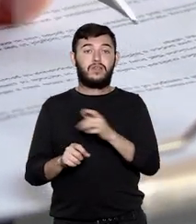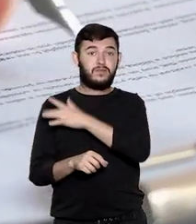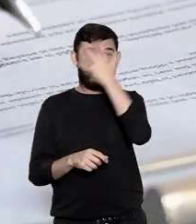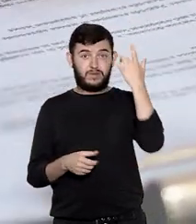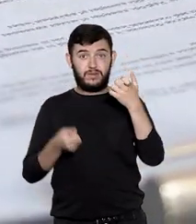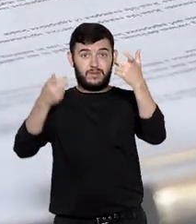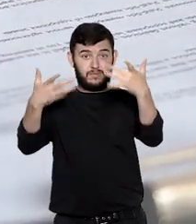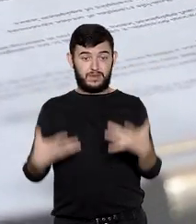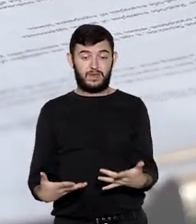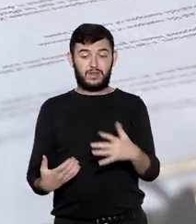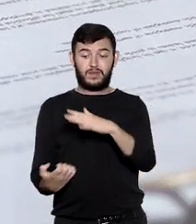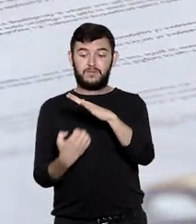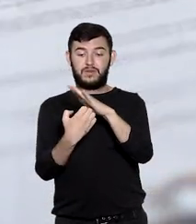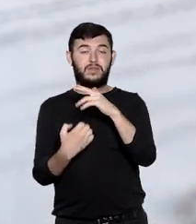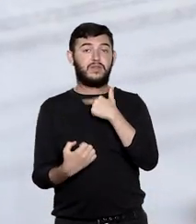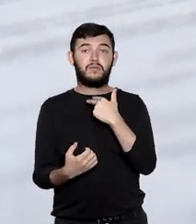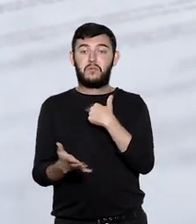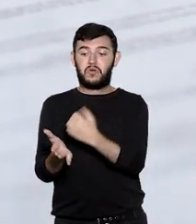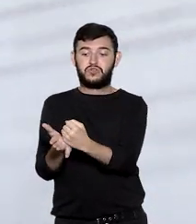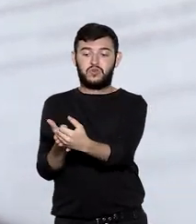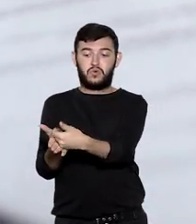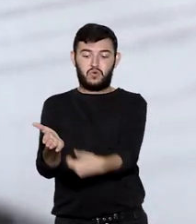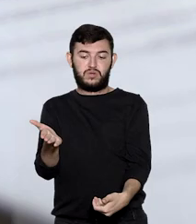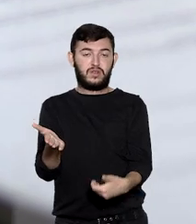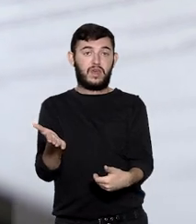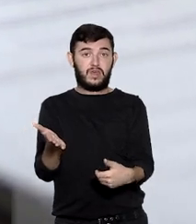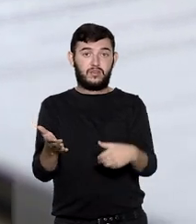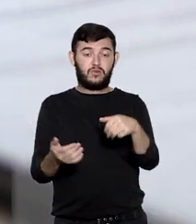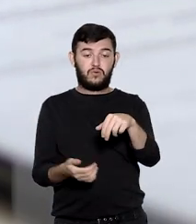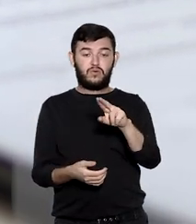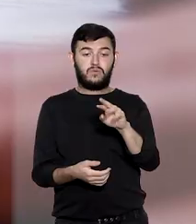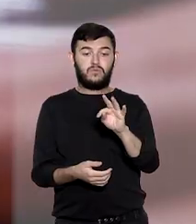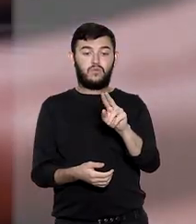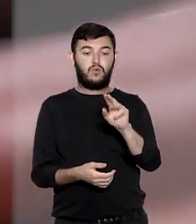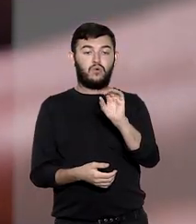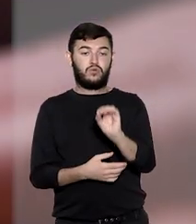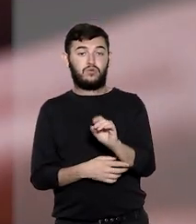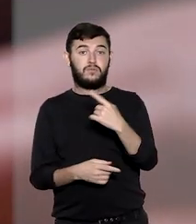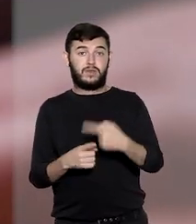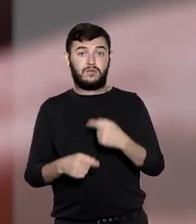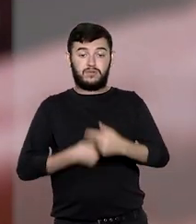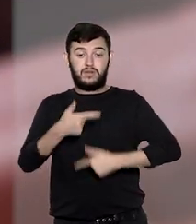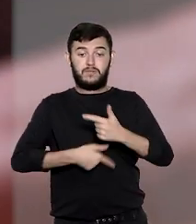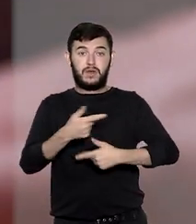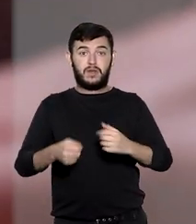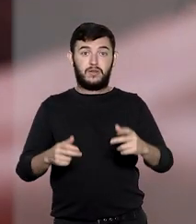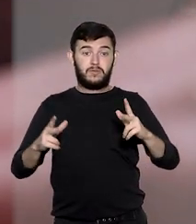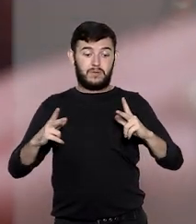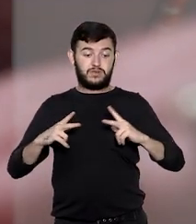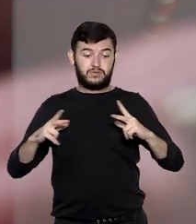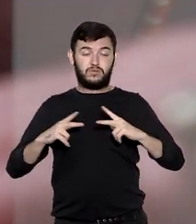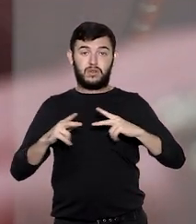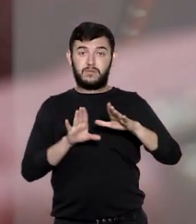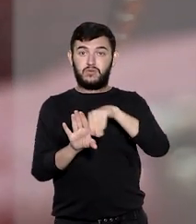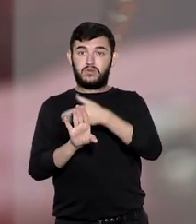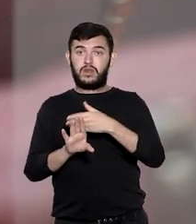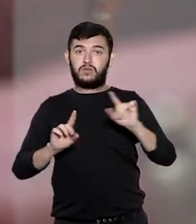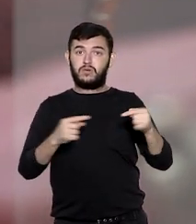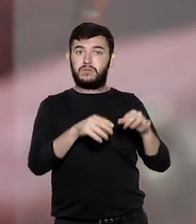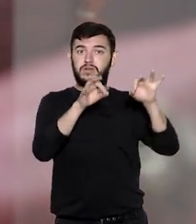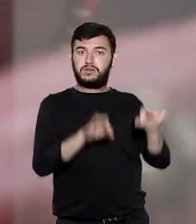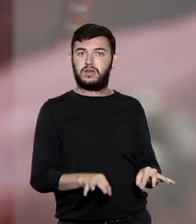argumentaram que a faturizadora não poderia celebrar contrato de mútuo, pois seria atividade privativa de instituições